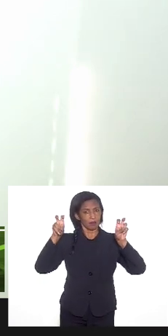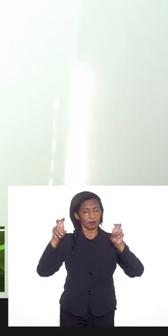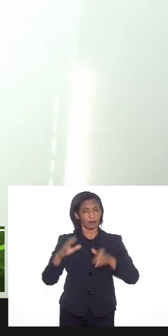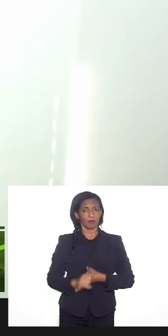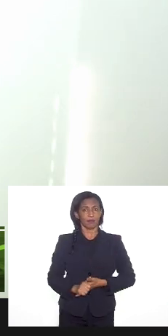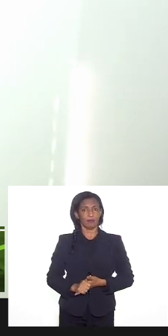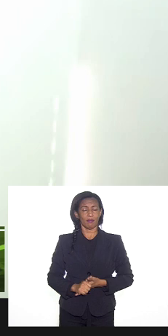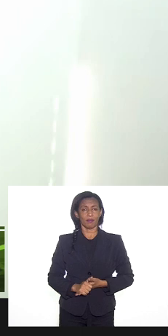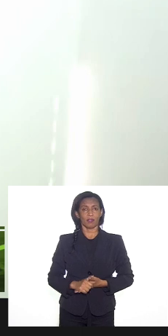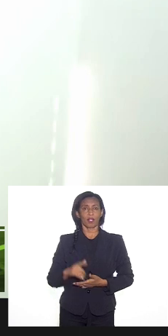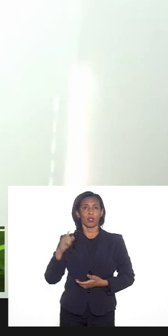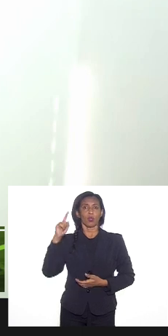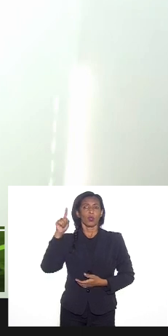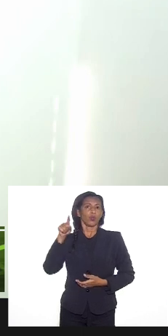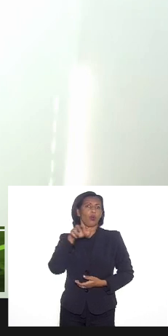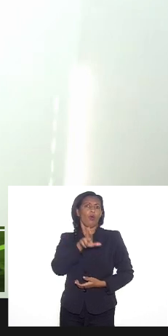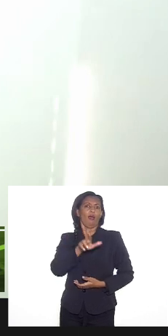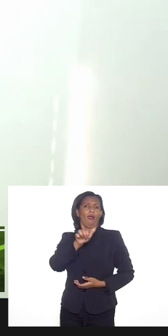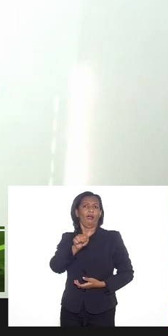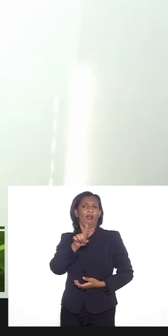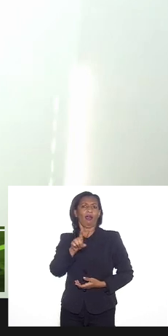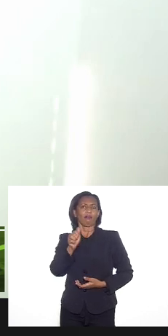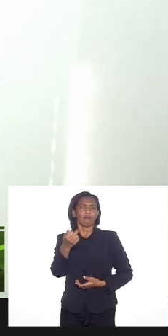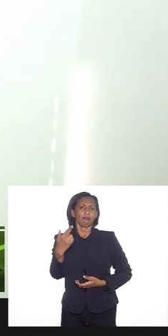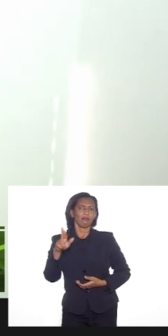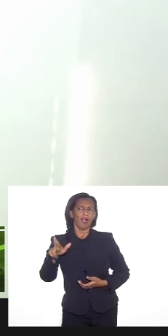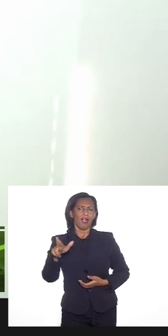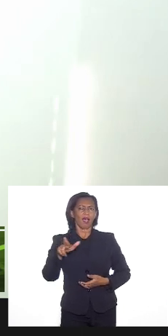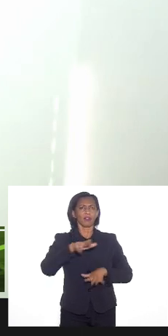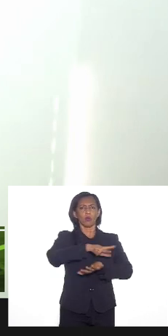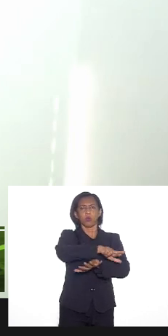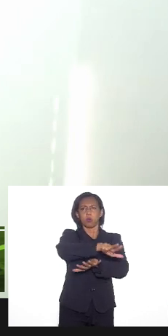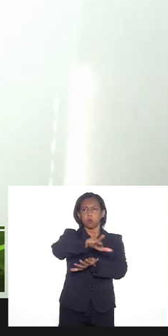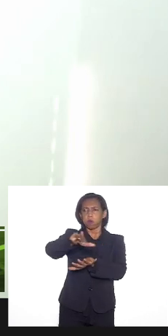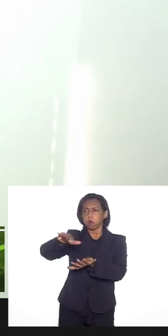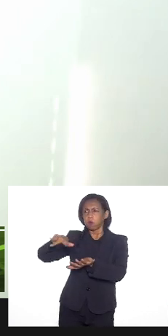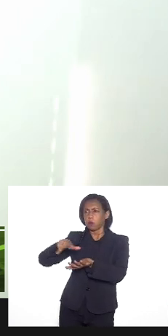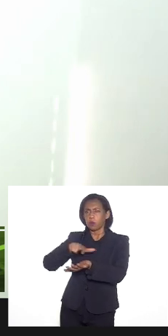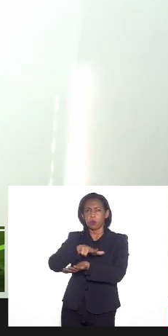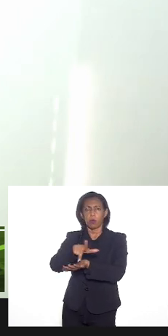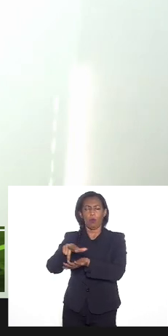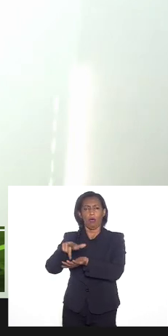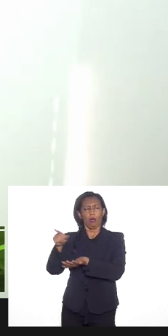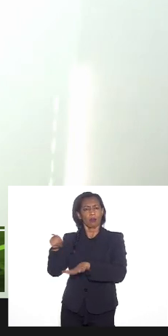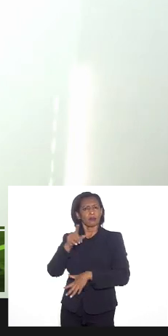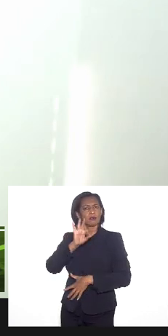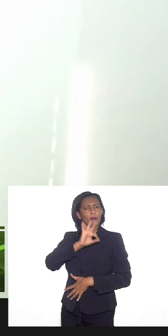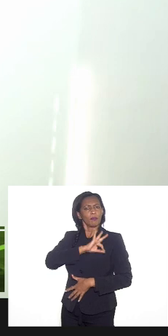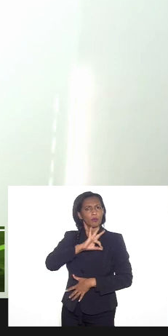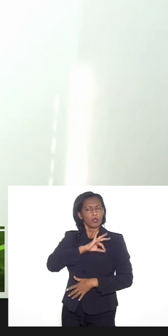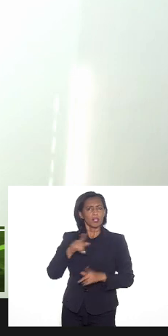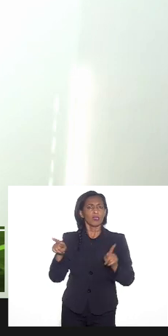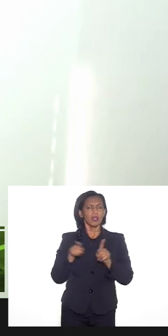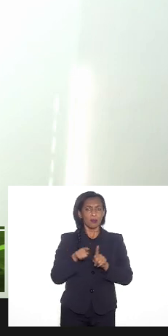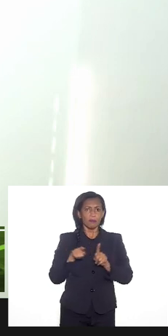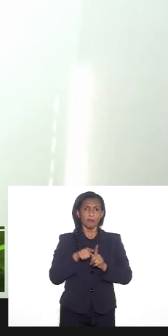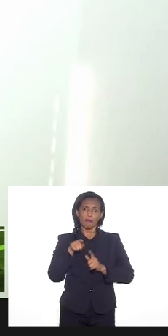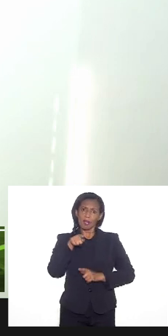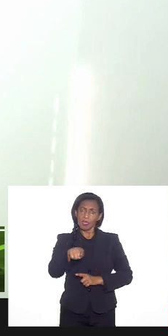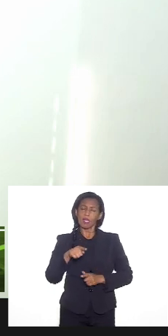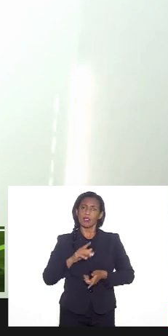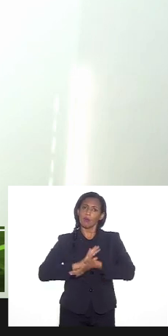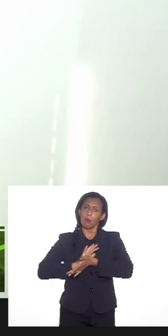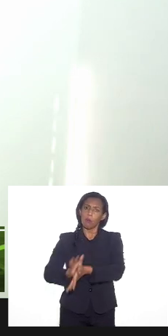do radar de estar no radar de tantas outras questões da polícia também essa questão da